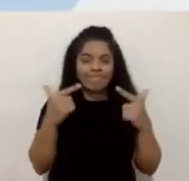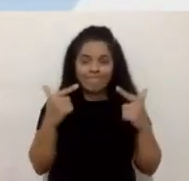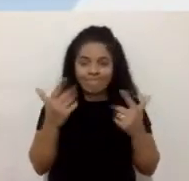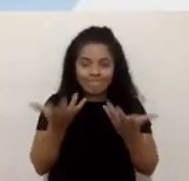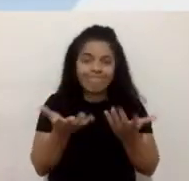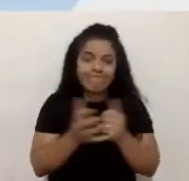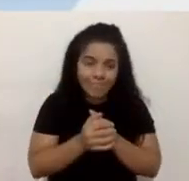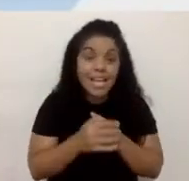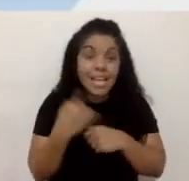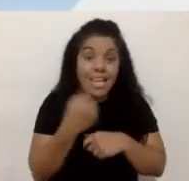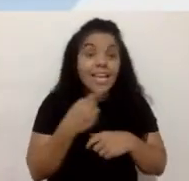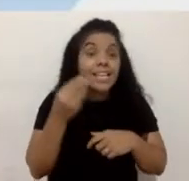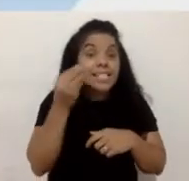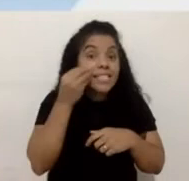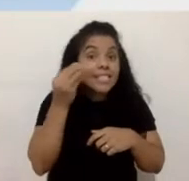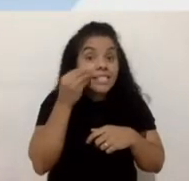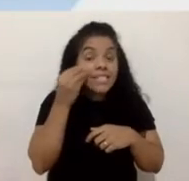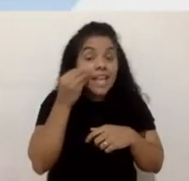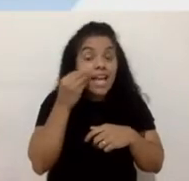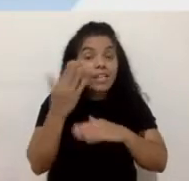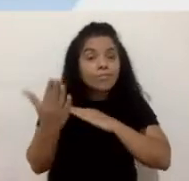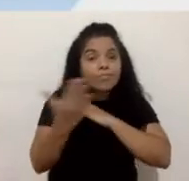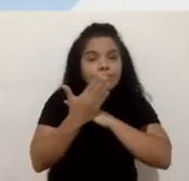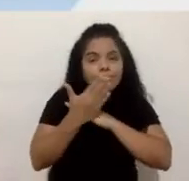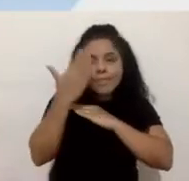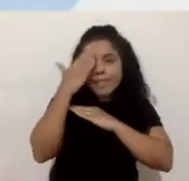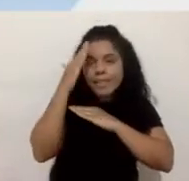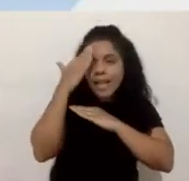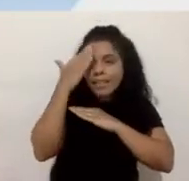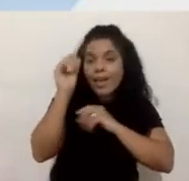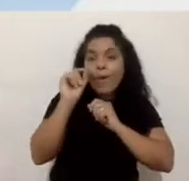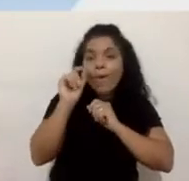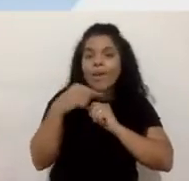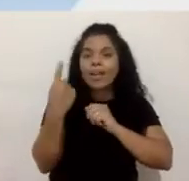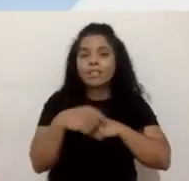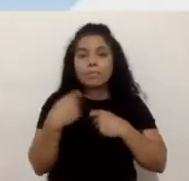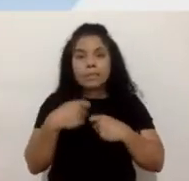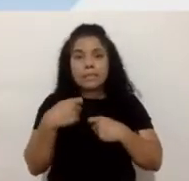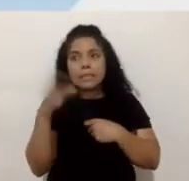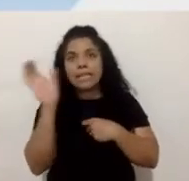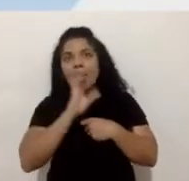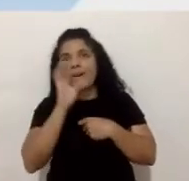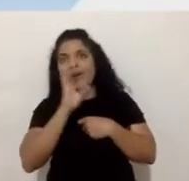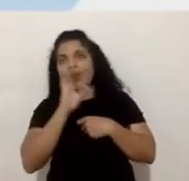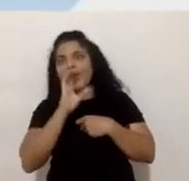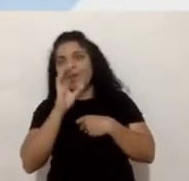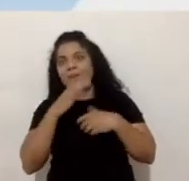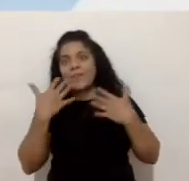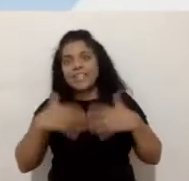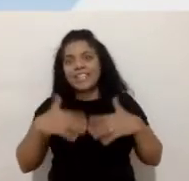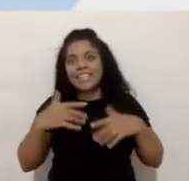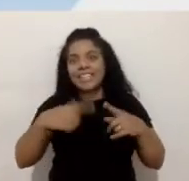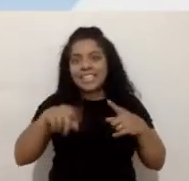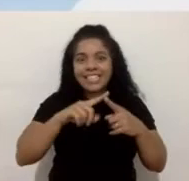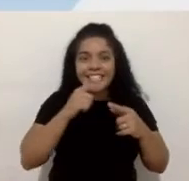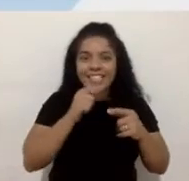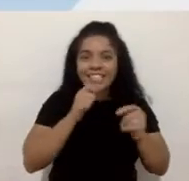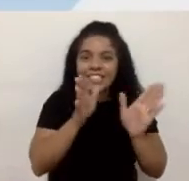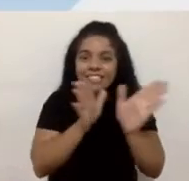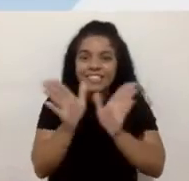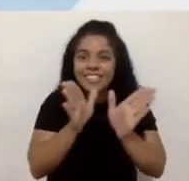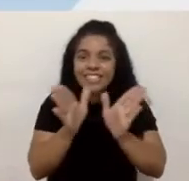realmente entender que a gente precisa correr, né, atrás disso que a gente chama de acessibilidade.